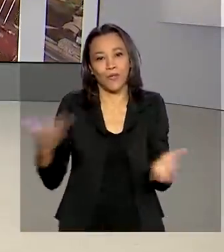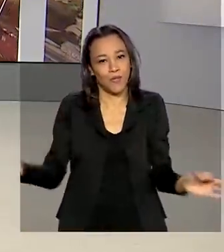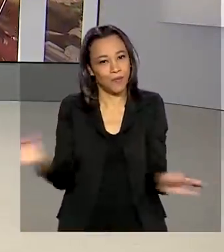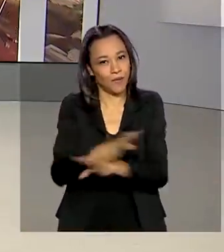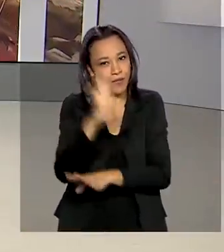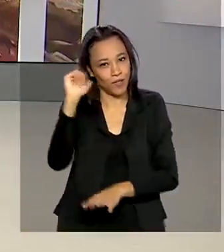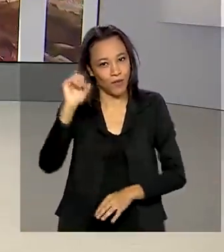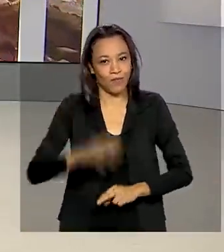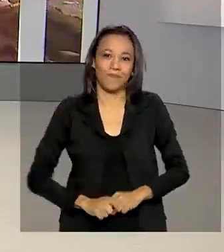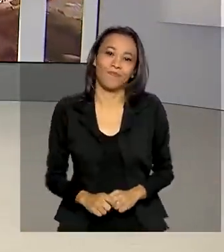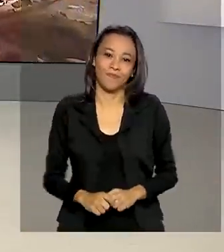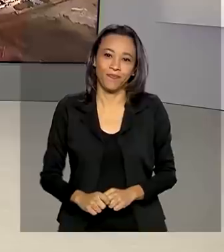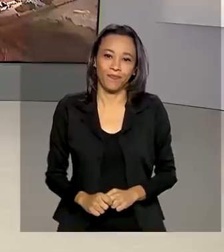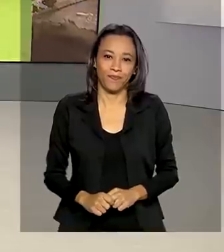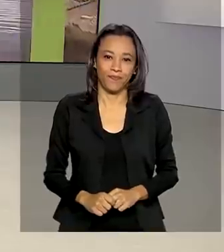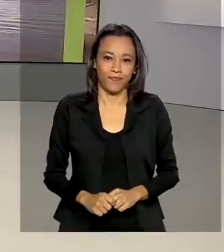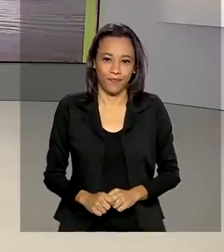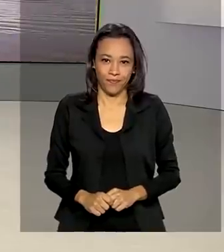aqui. Tchau.